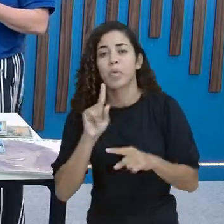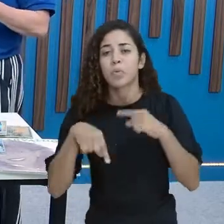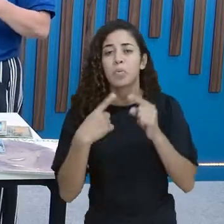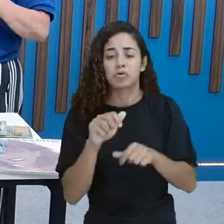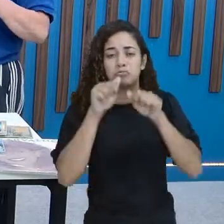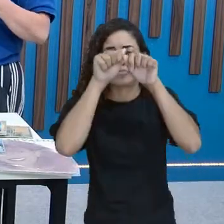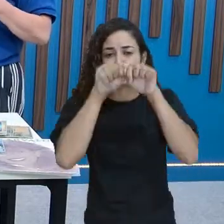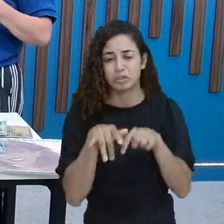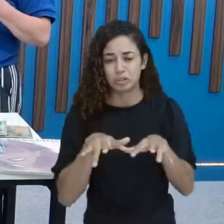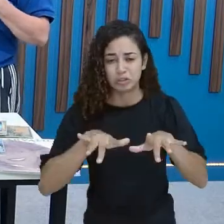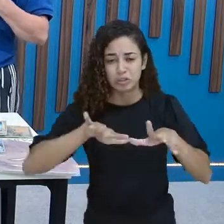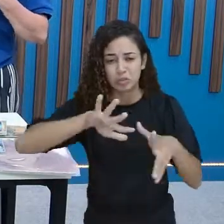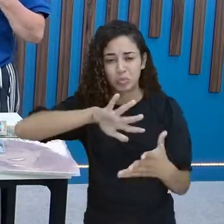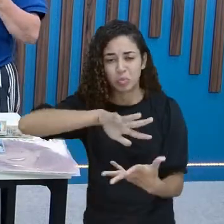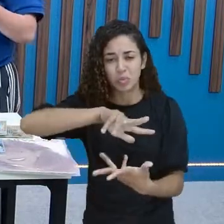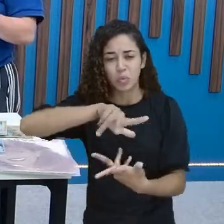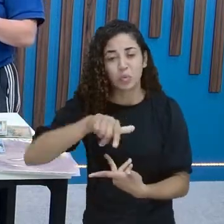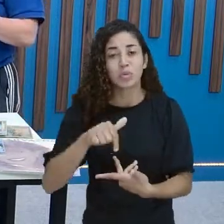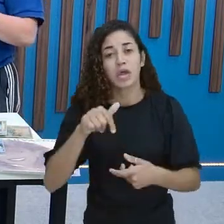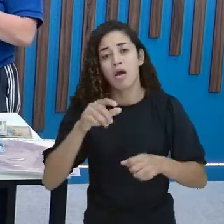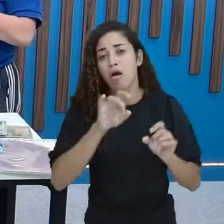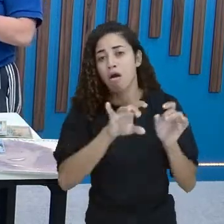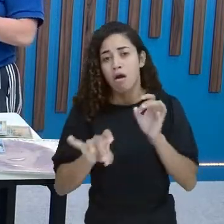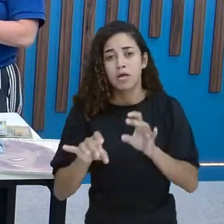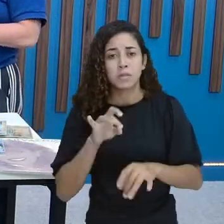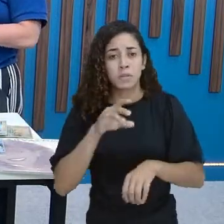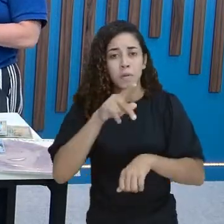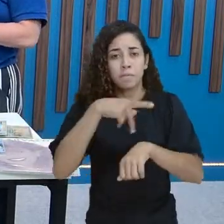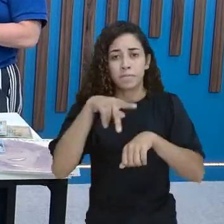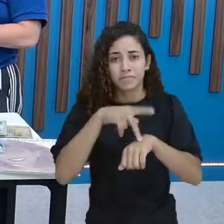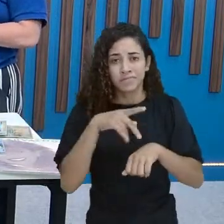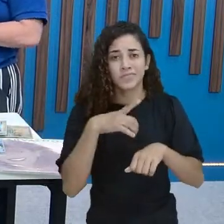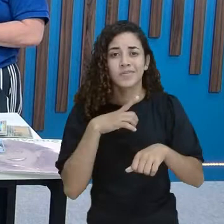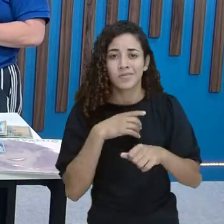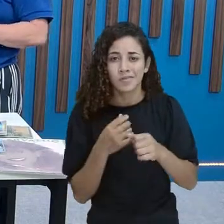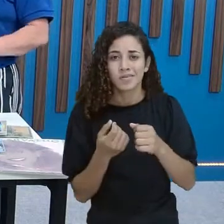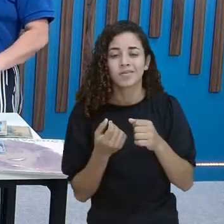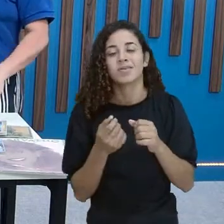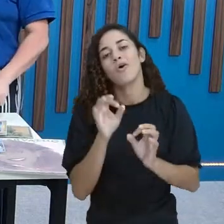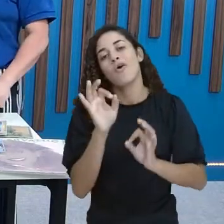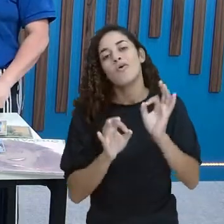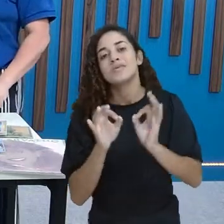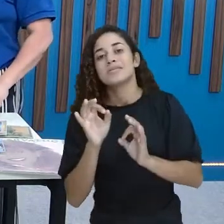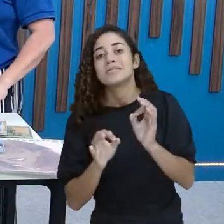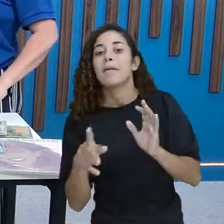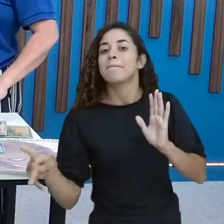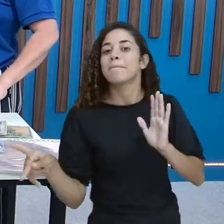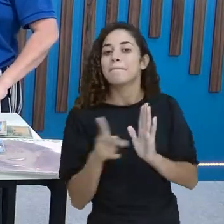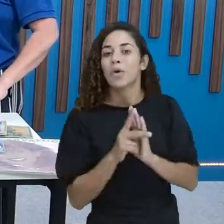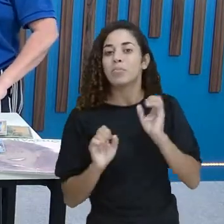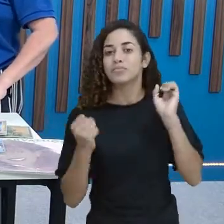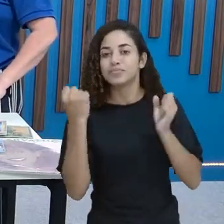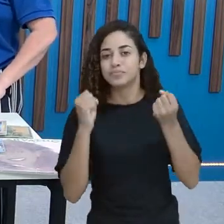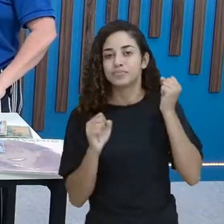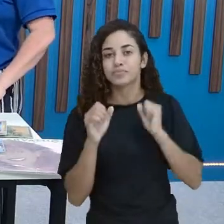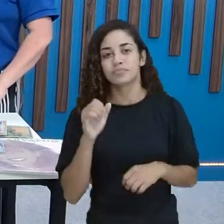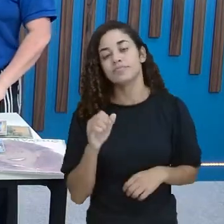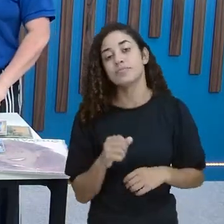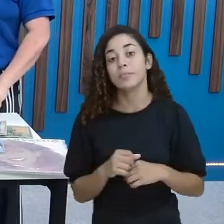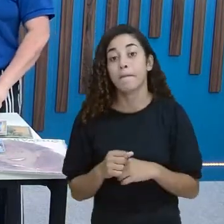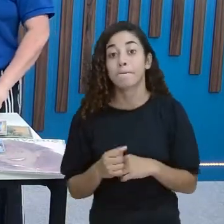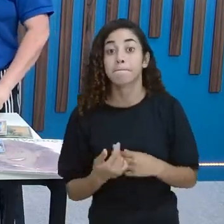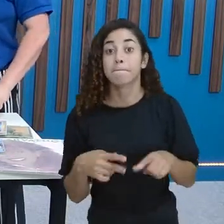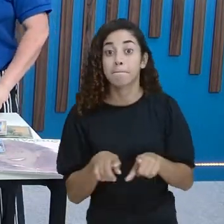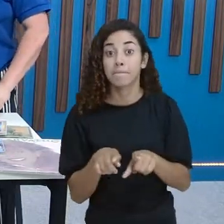E outros E cada país Também foi construindo A sua própria indústria fonográfica Inclusive Importante a gente lembrar Que